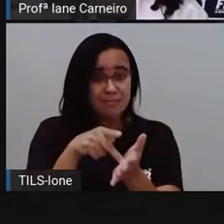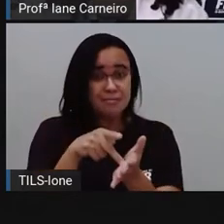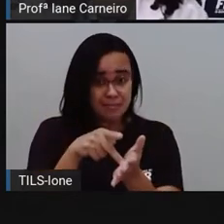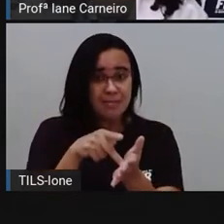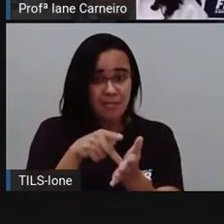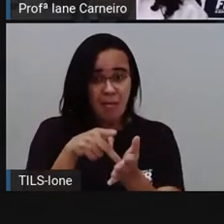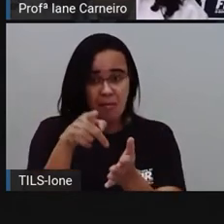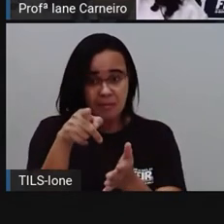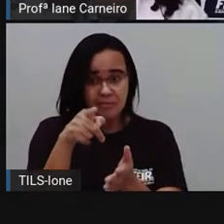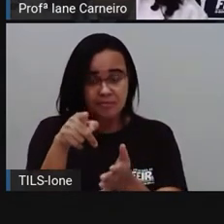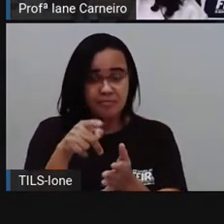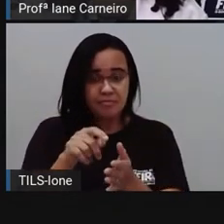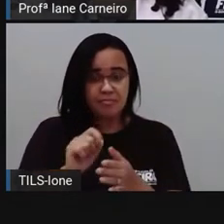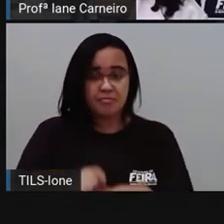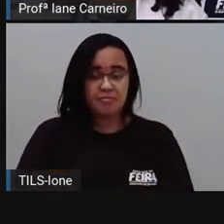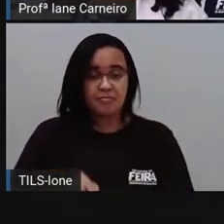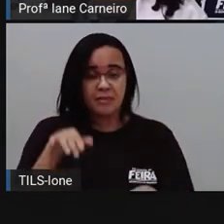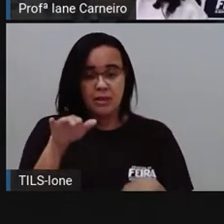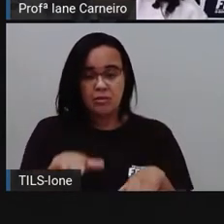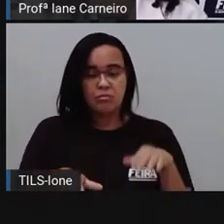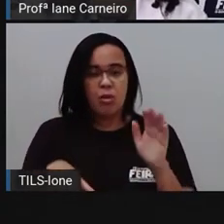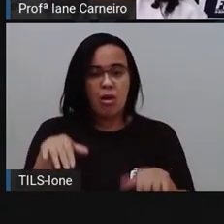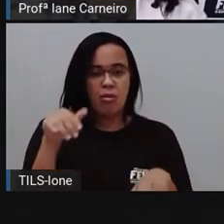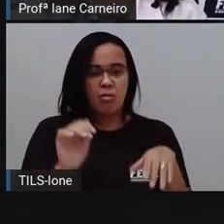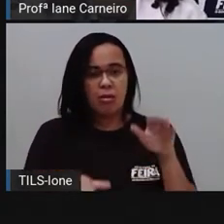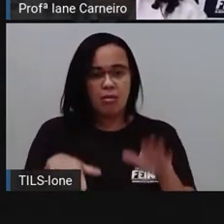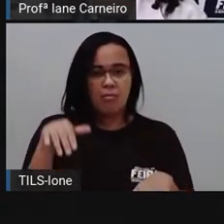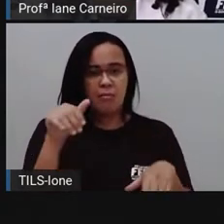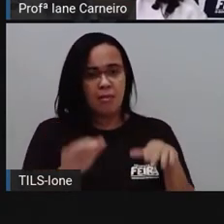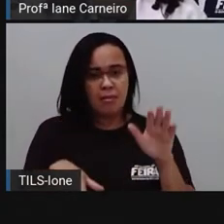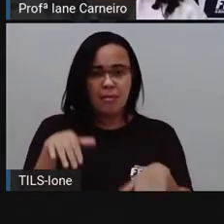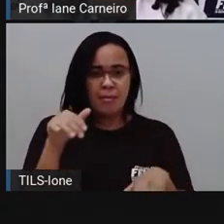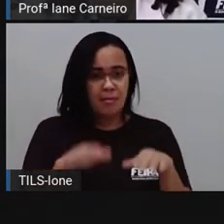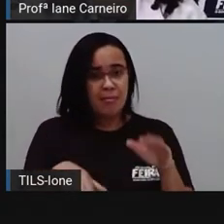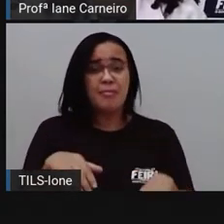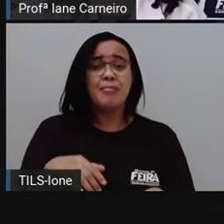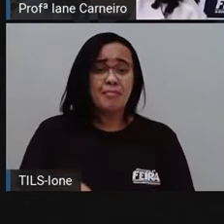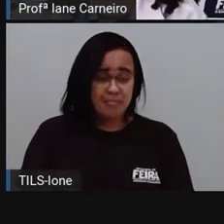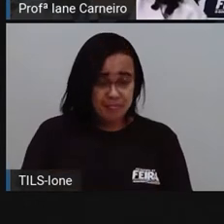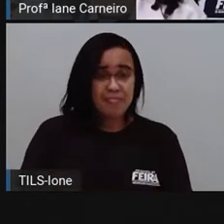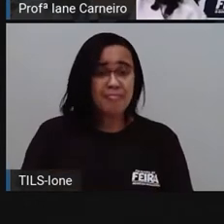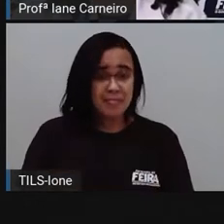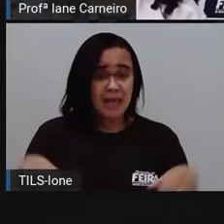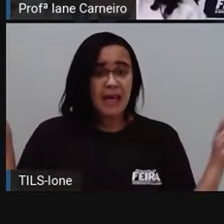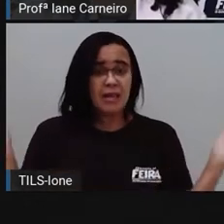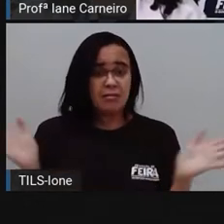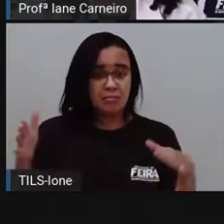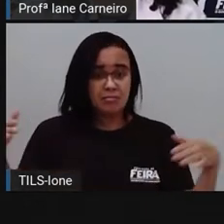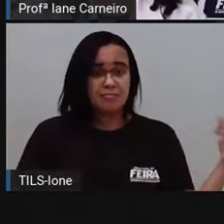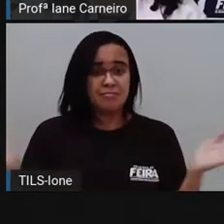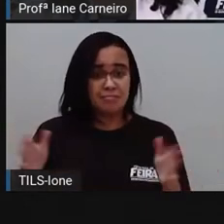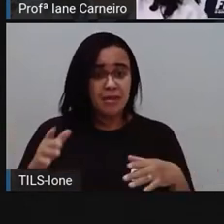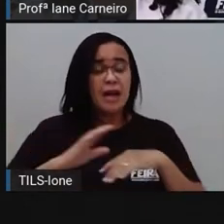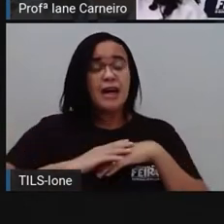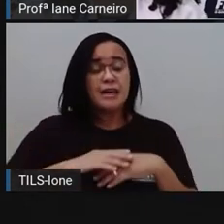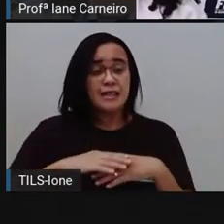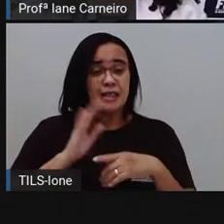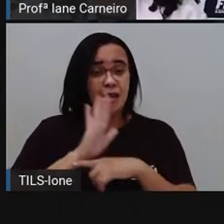No lugar de patas ou garras, como a maioria dos mamíferos, o peixe-boi possui nadadeiras como um peixe.